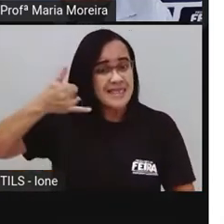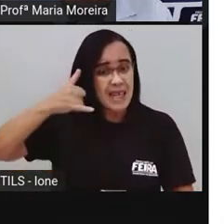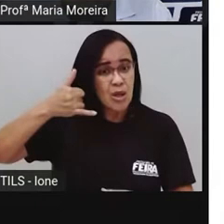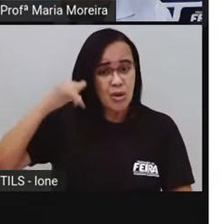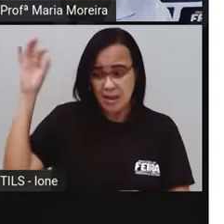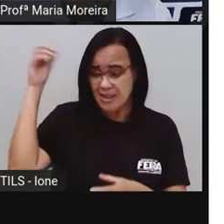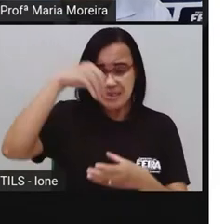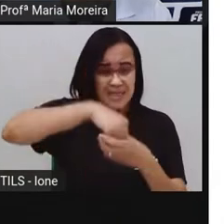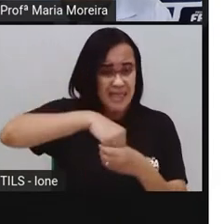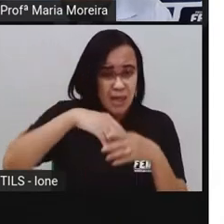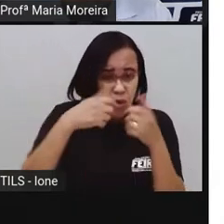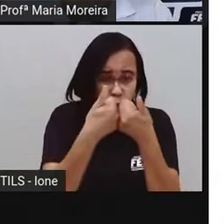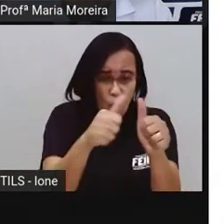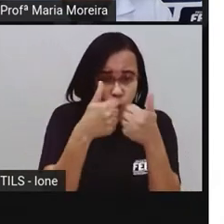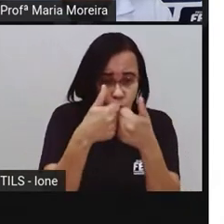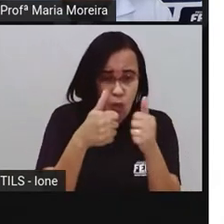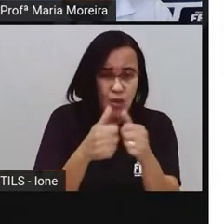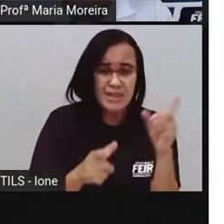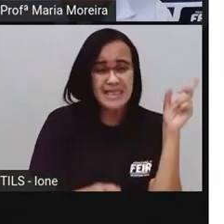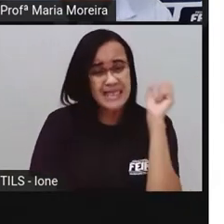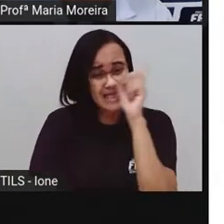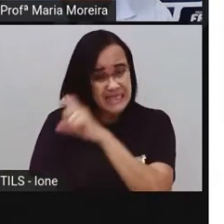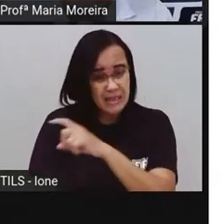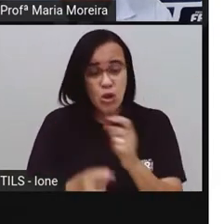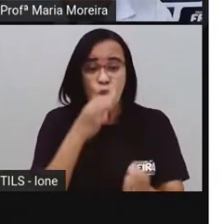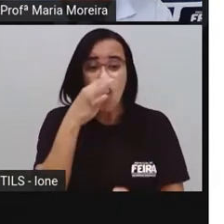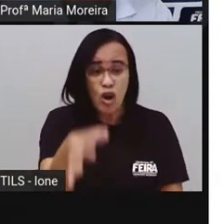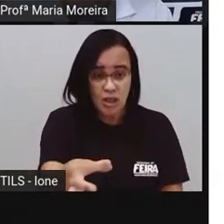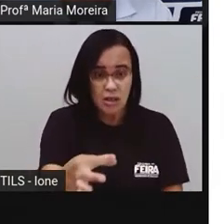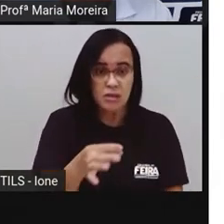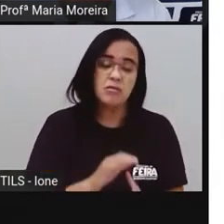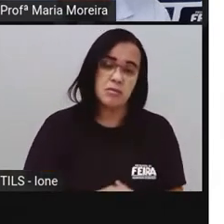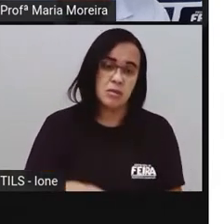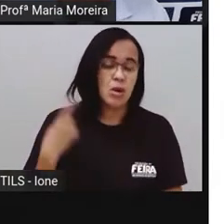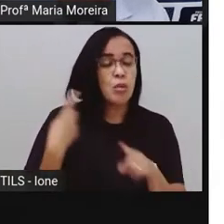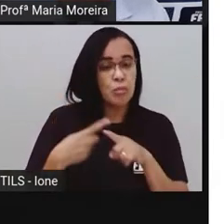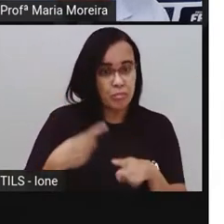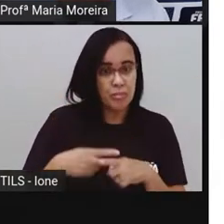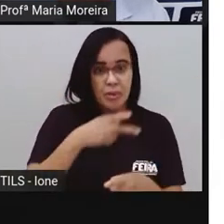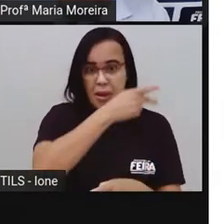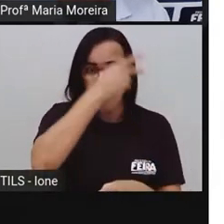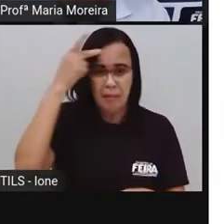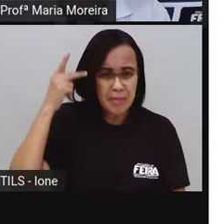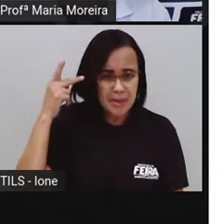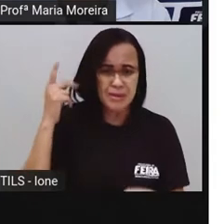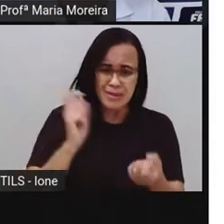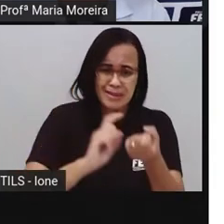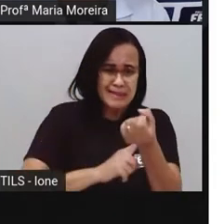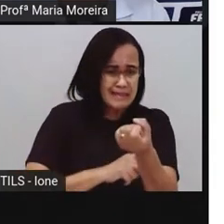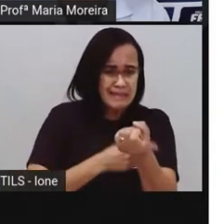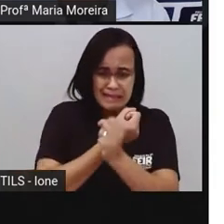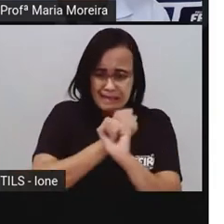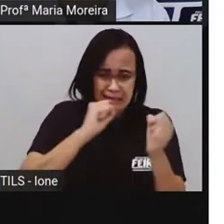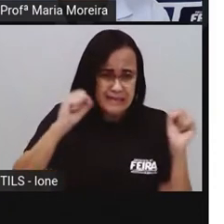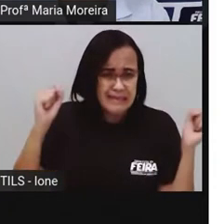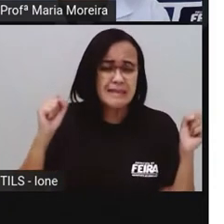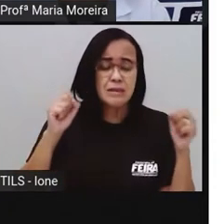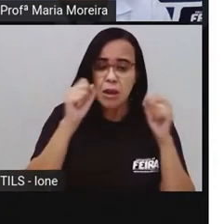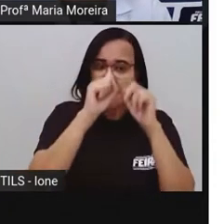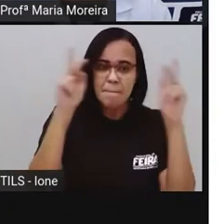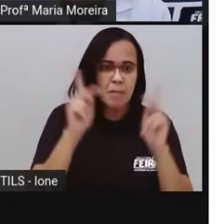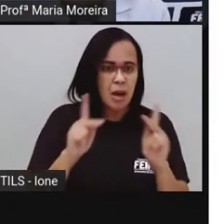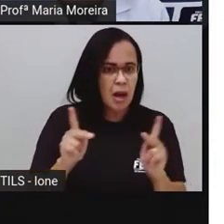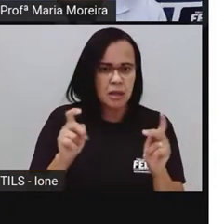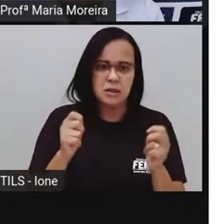sonora, porque tira o quê? Olha o sossego daquela pessoa, tá? Provoca esse desconforto.